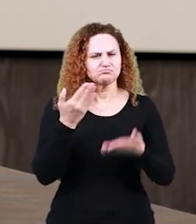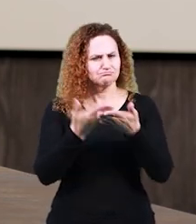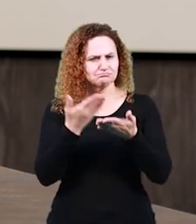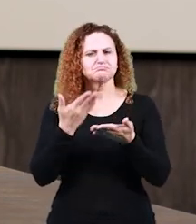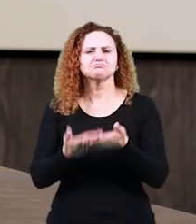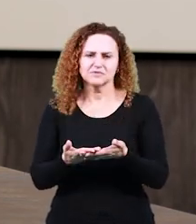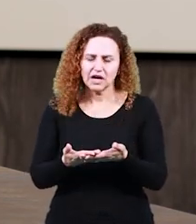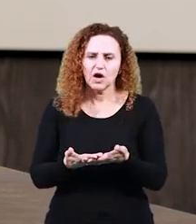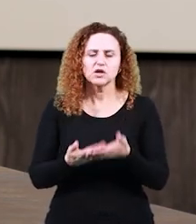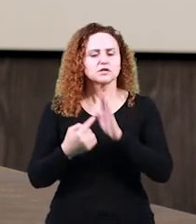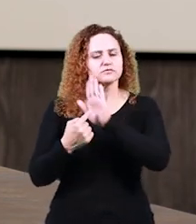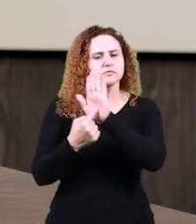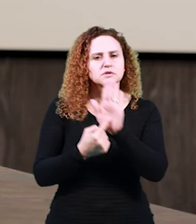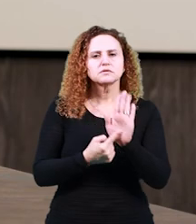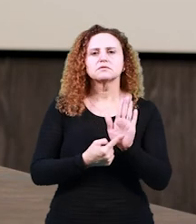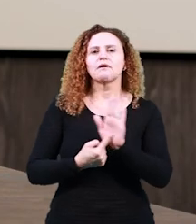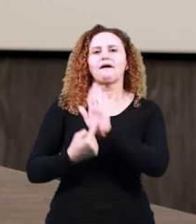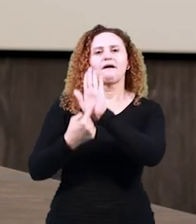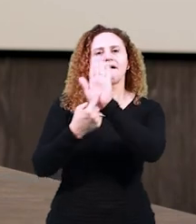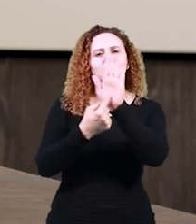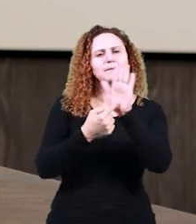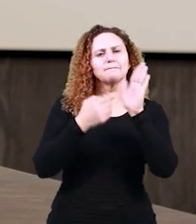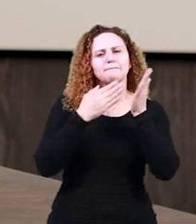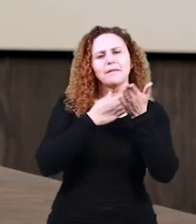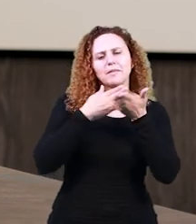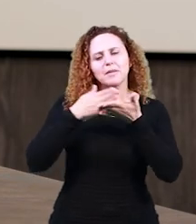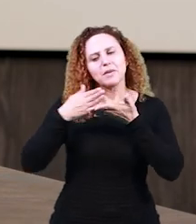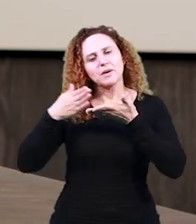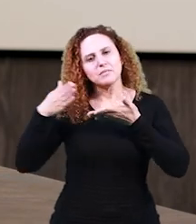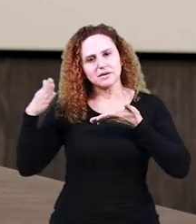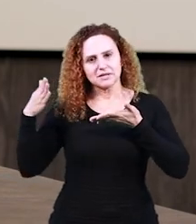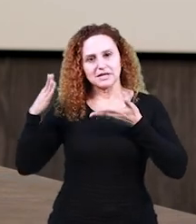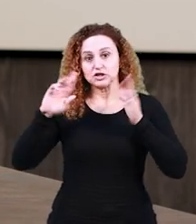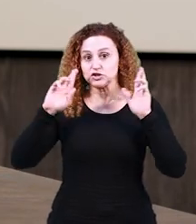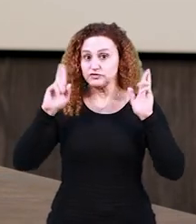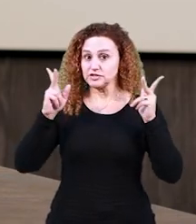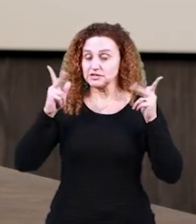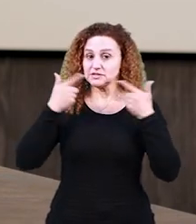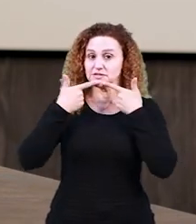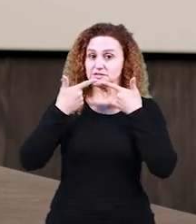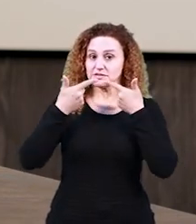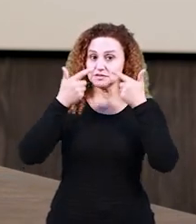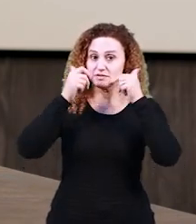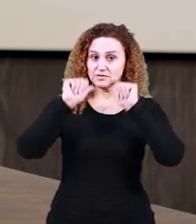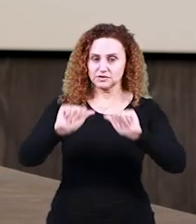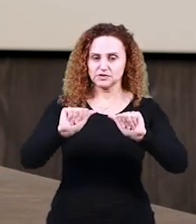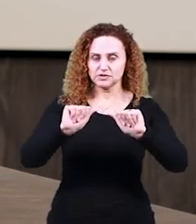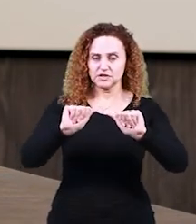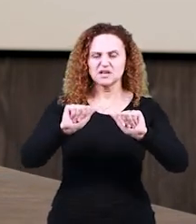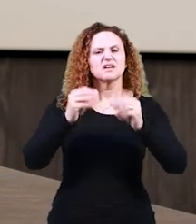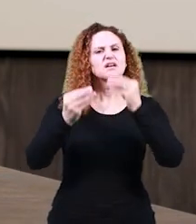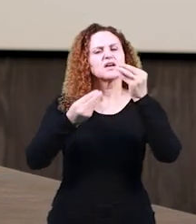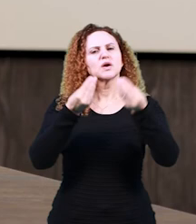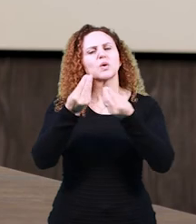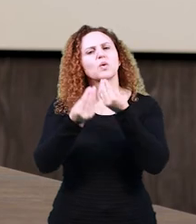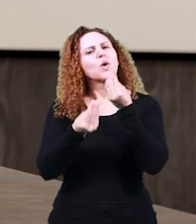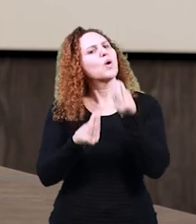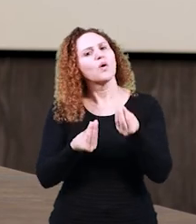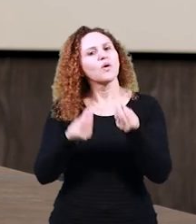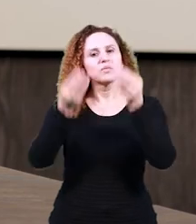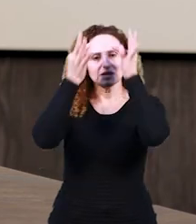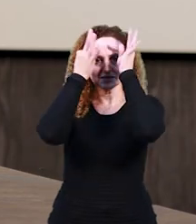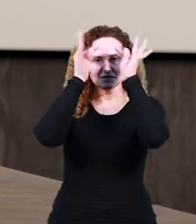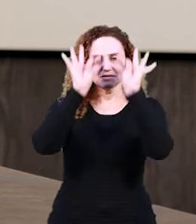aulas, eu fui mostrando para vocês diferentes teorias linguísticas e mostrando como cada uma dessas teorias